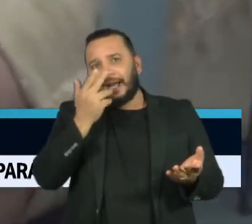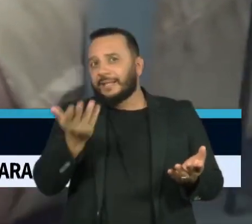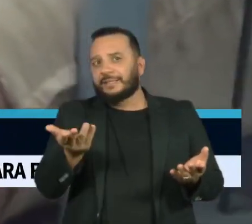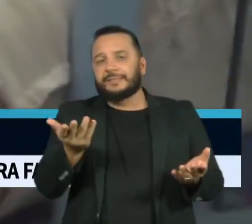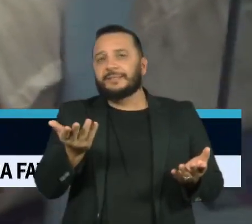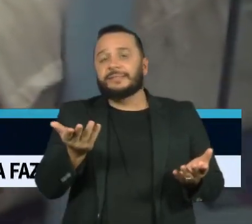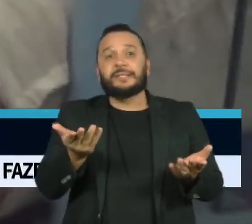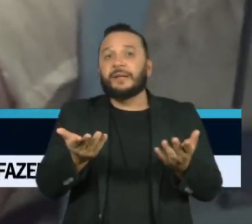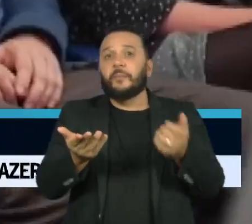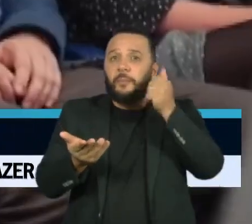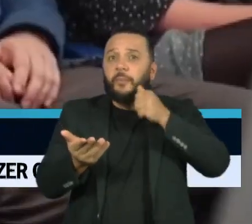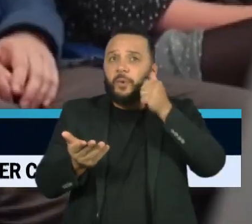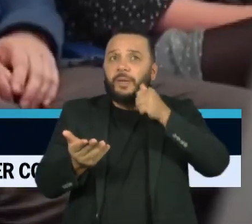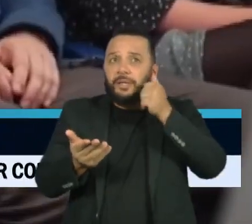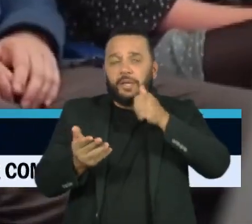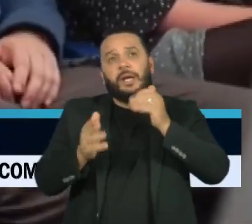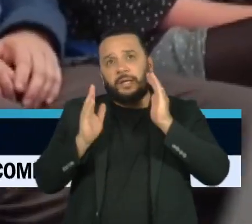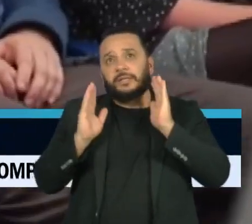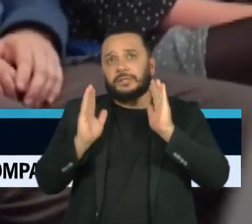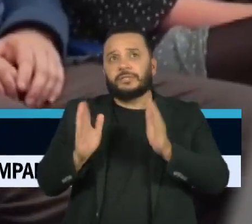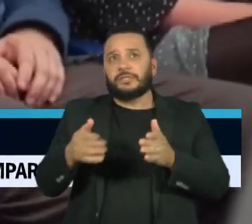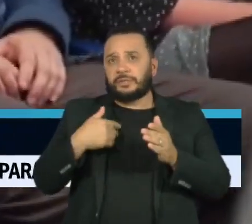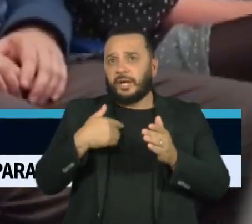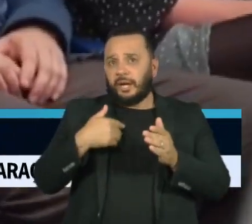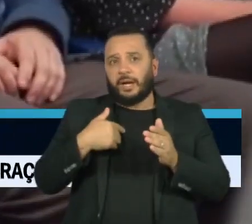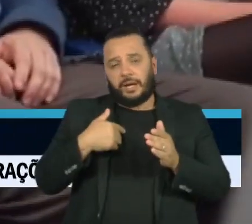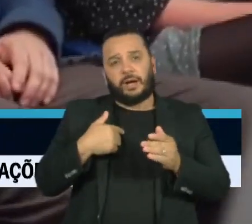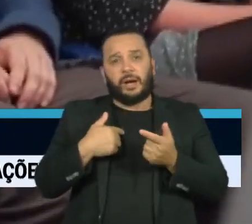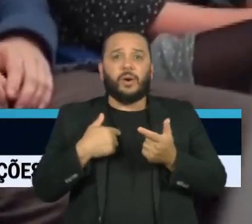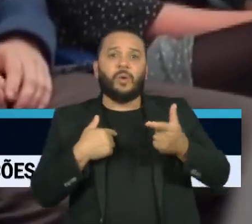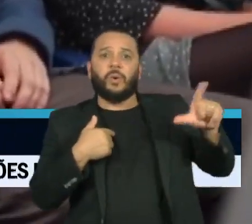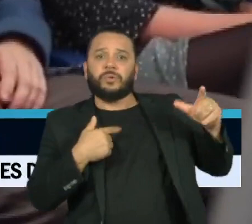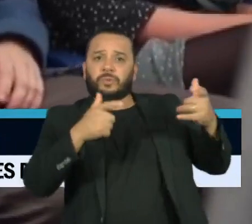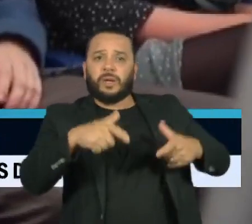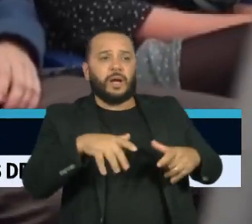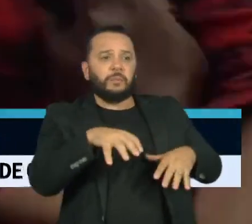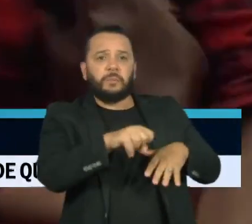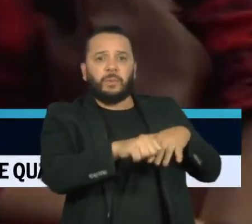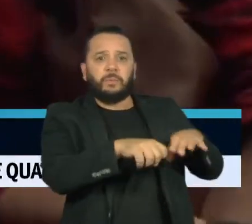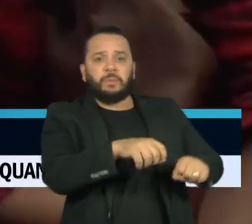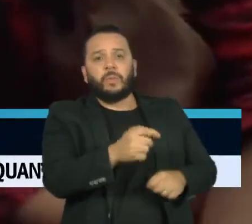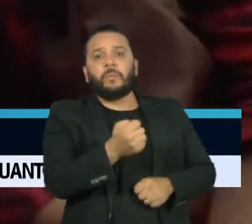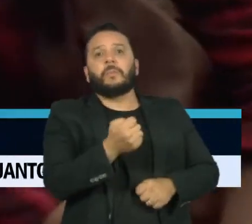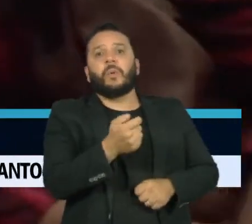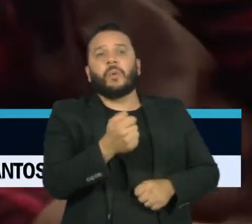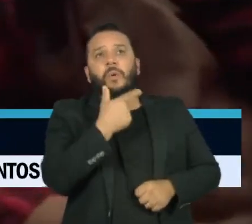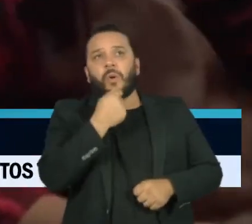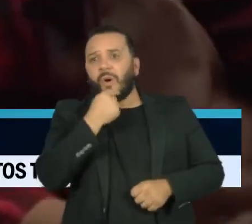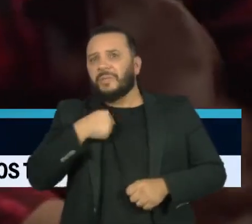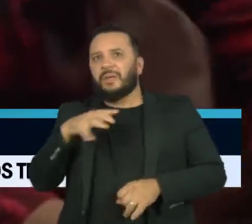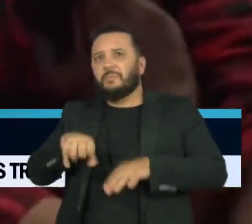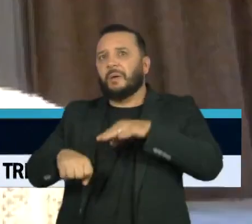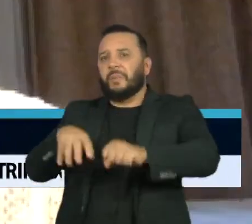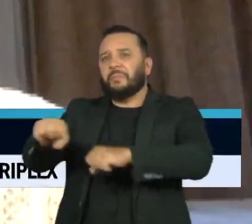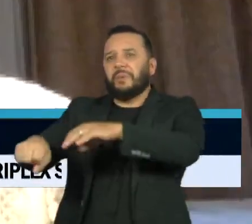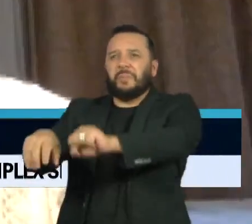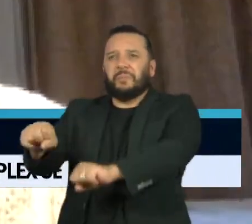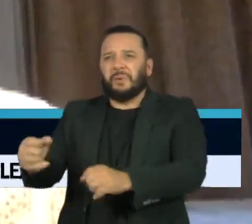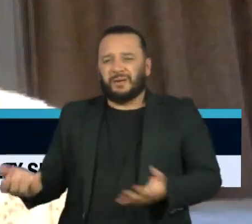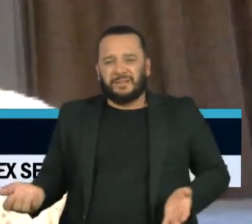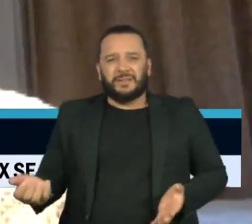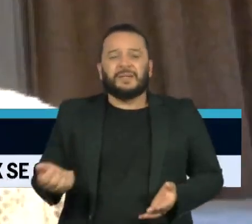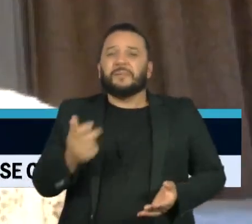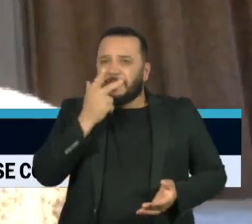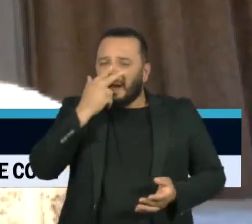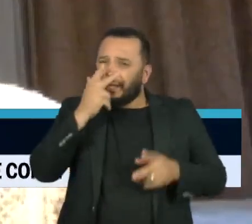em que as mulheres são subrepresentadas, ocupam espaços menores e tem o seu espaço colocado